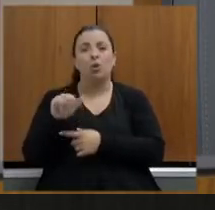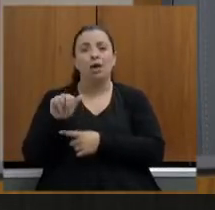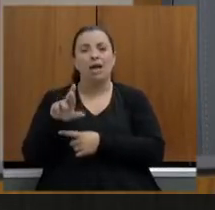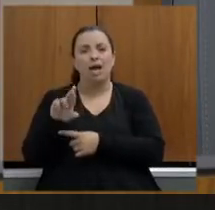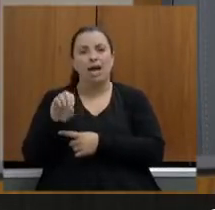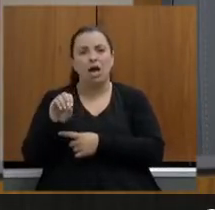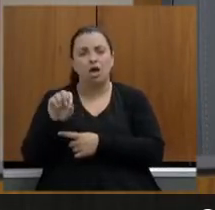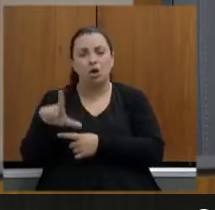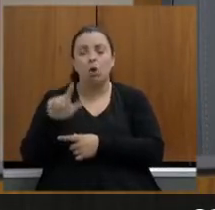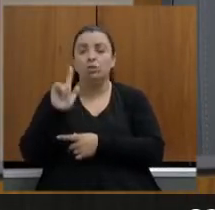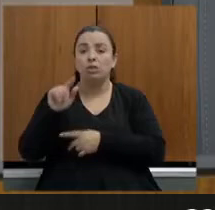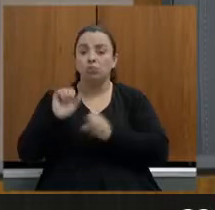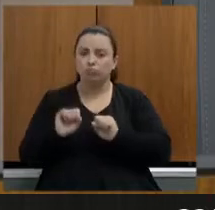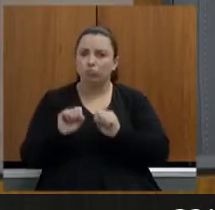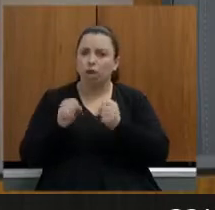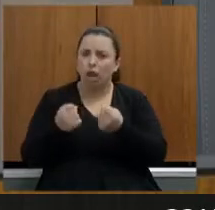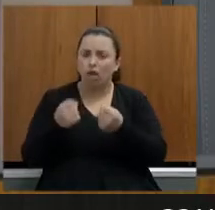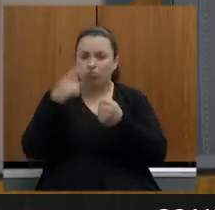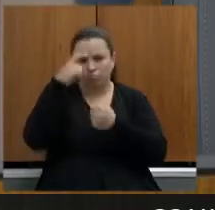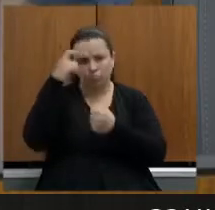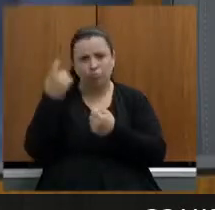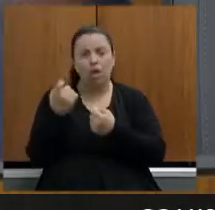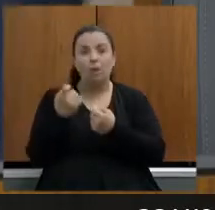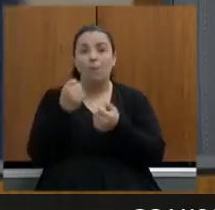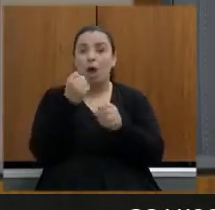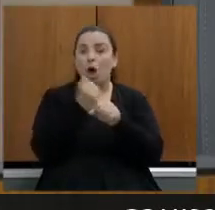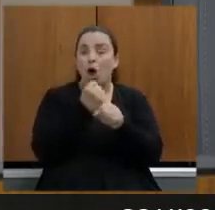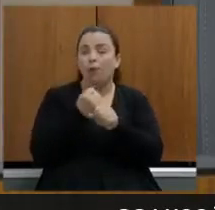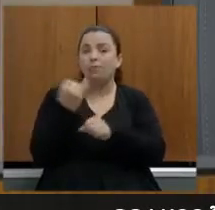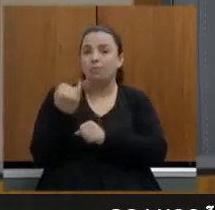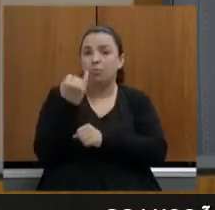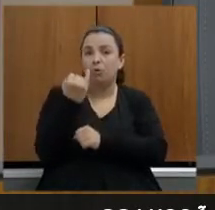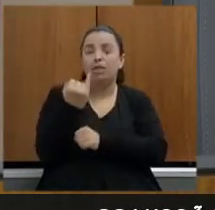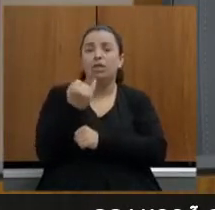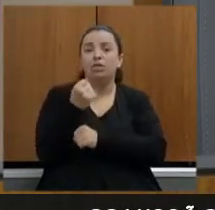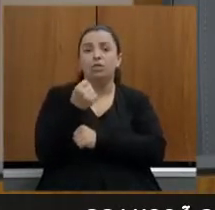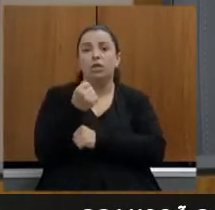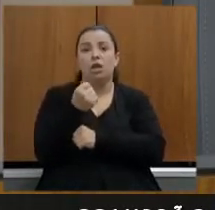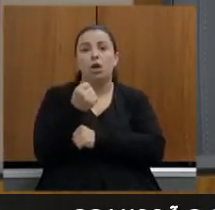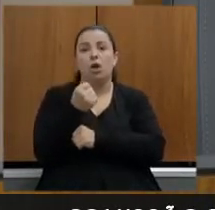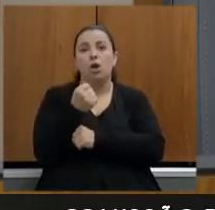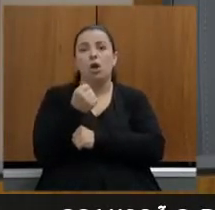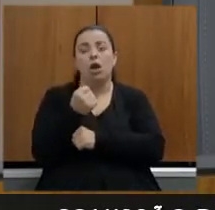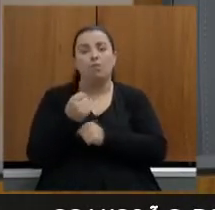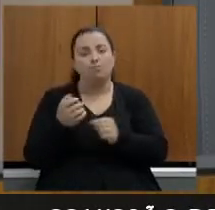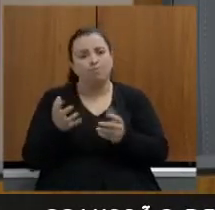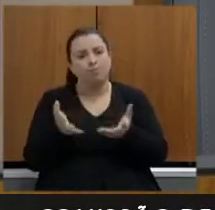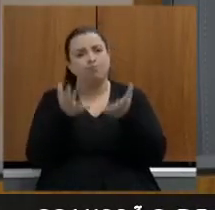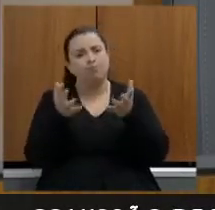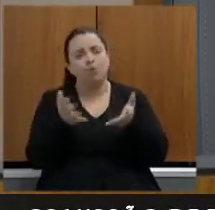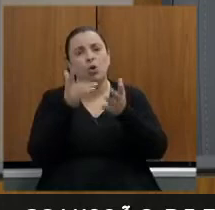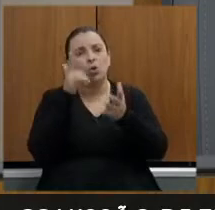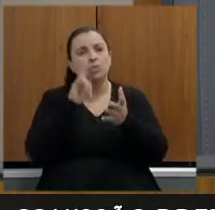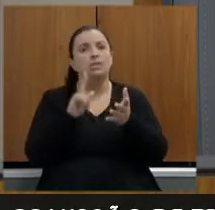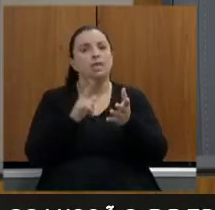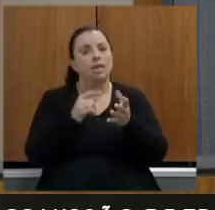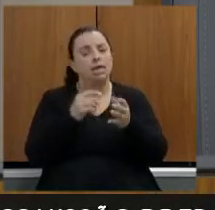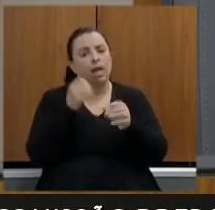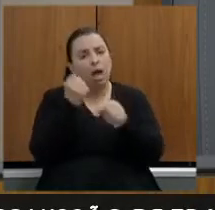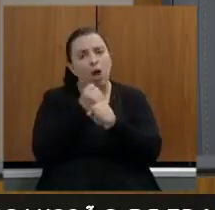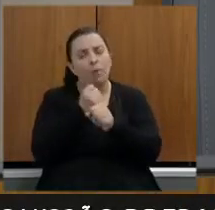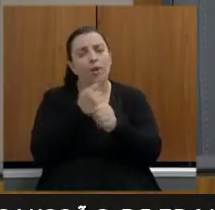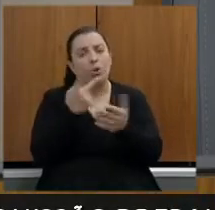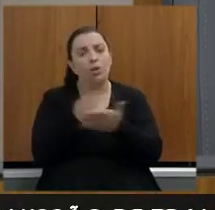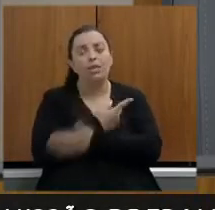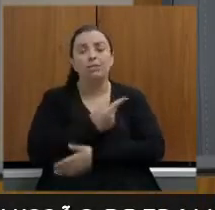obras importantes e pontuais no meio de toda essa questão que puxa e a gente sabe a importância primordial